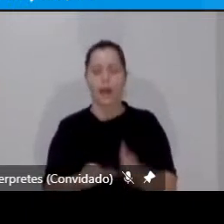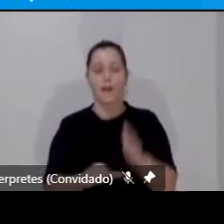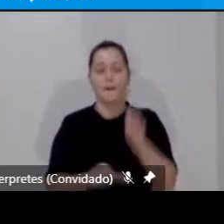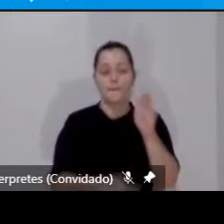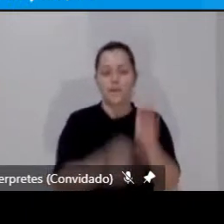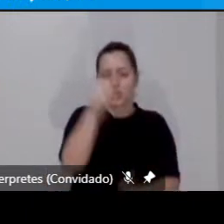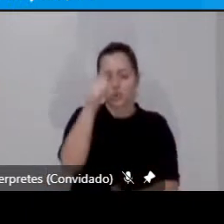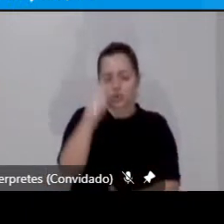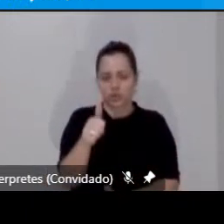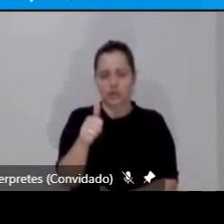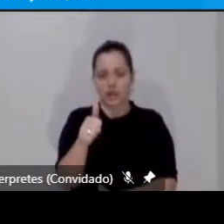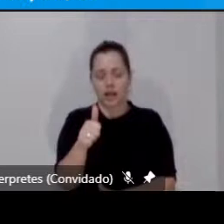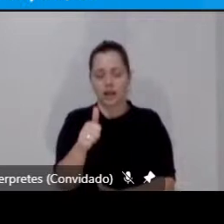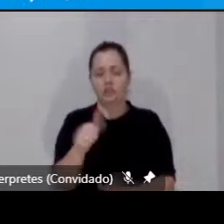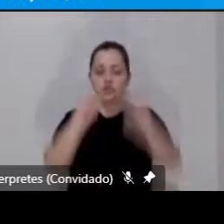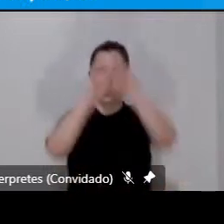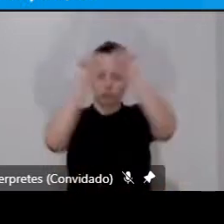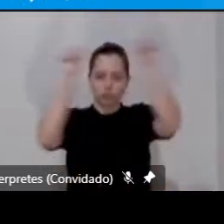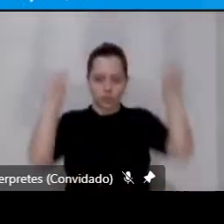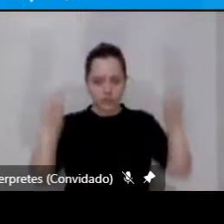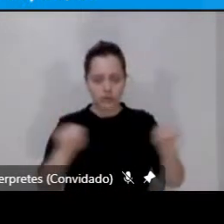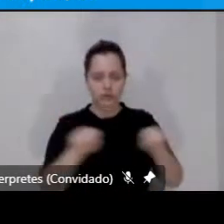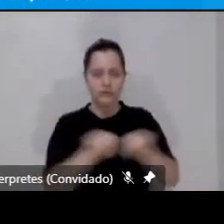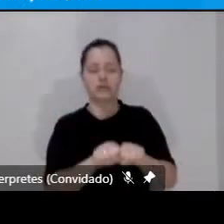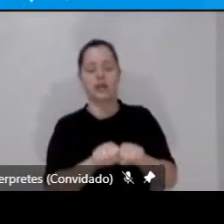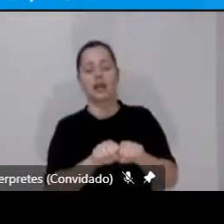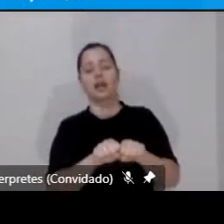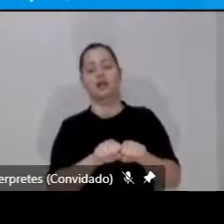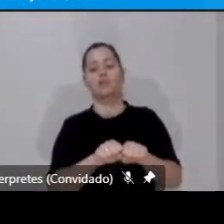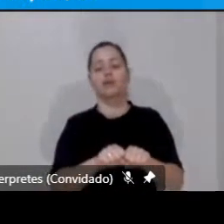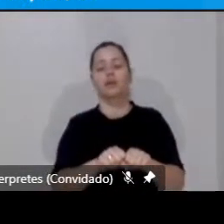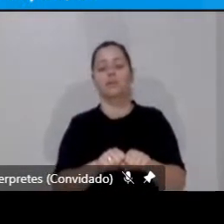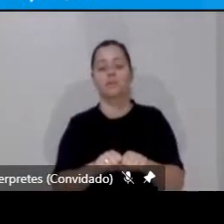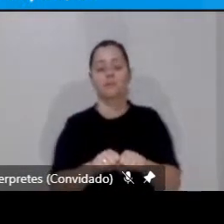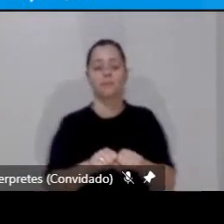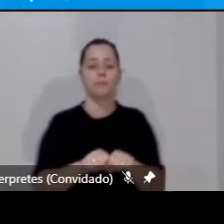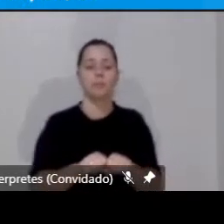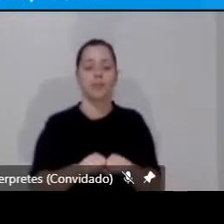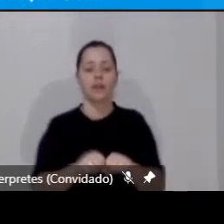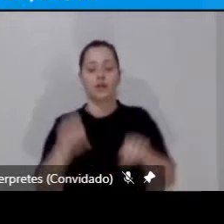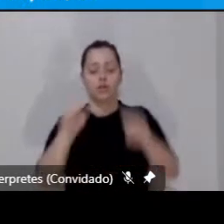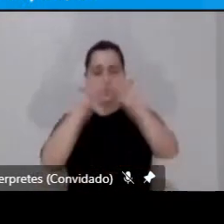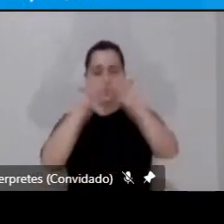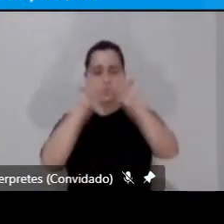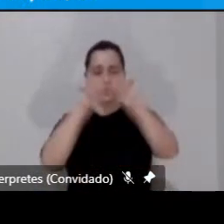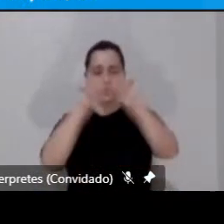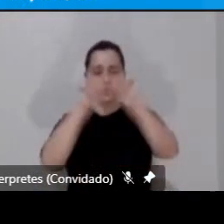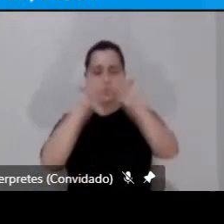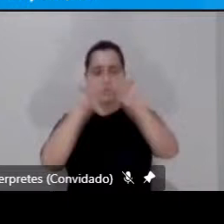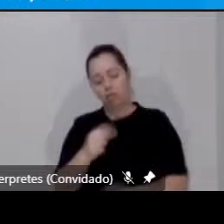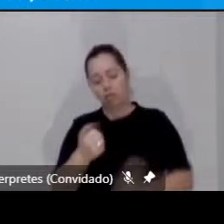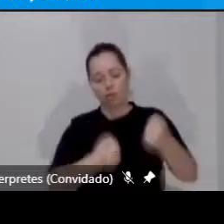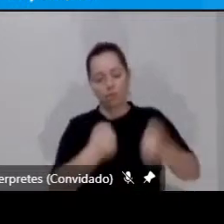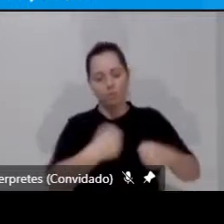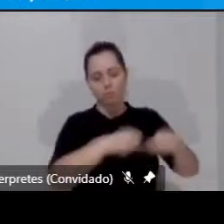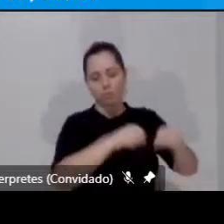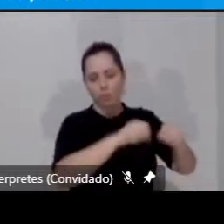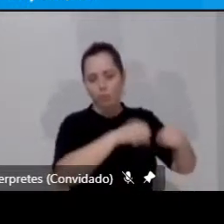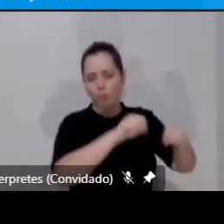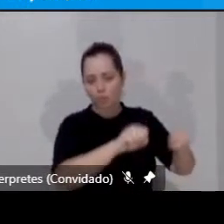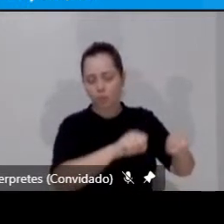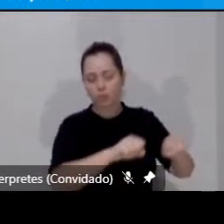sobre os sistemas motorizados, sobre os sistemas não motorizados. a gente